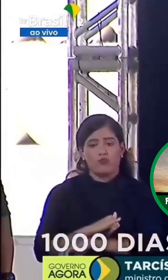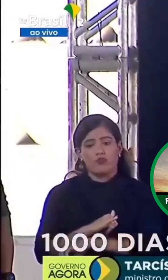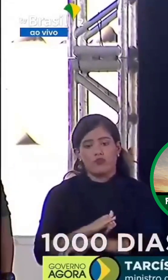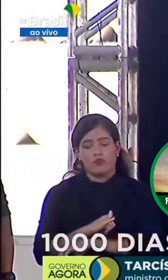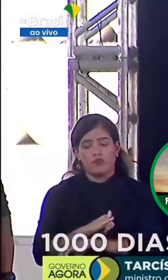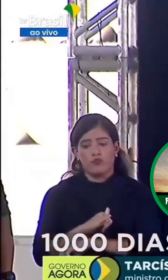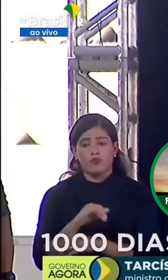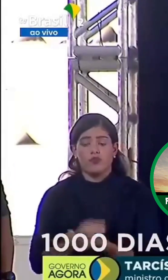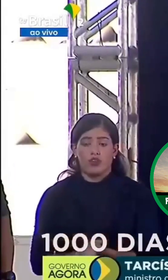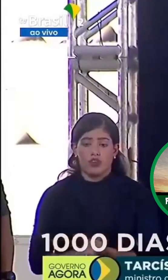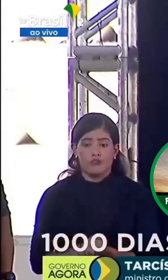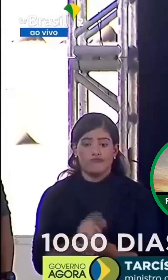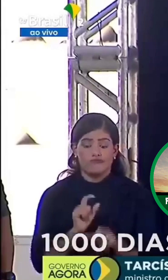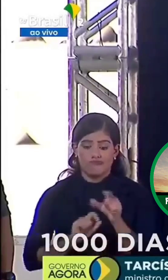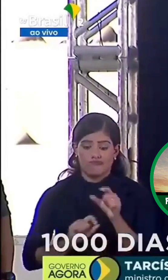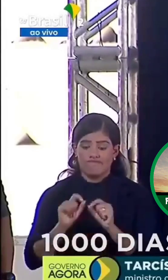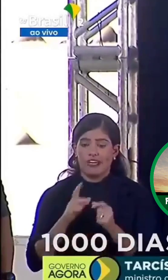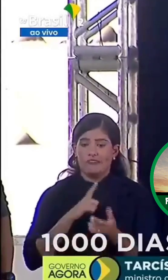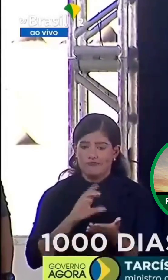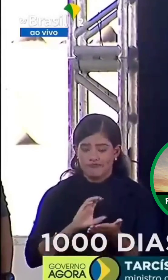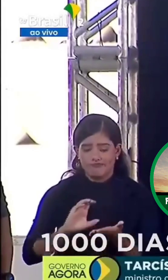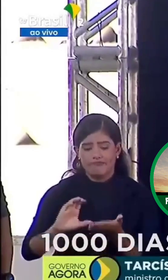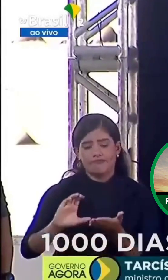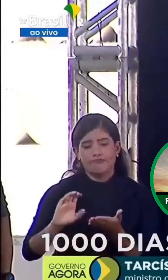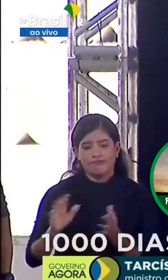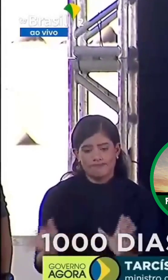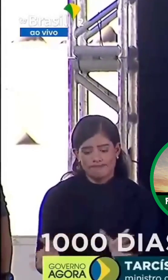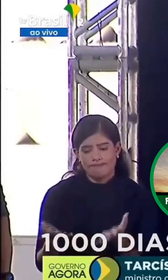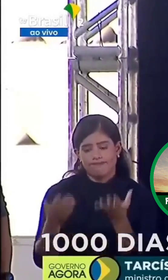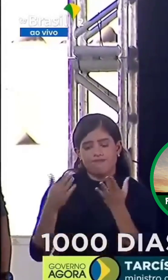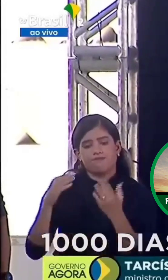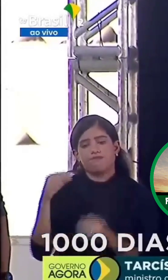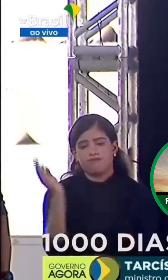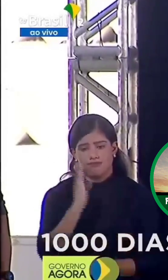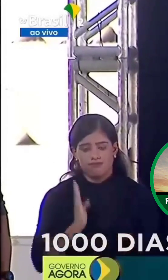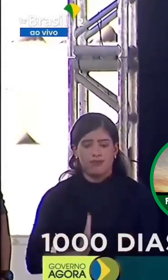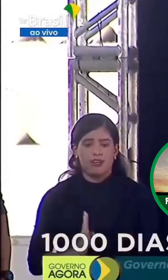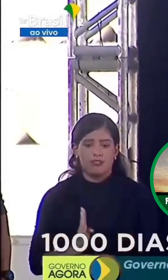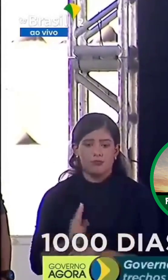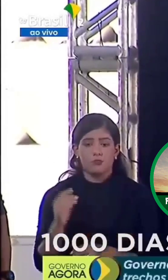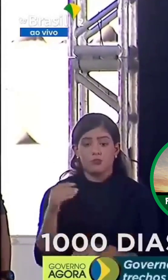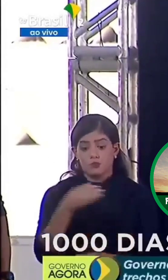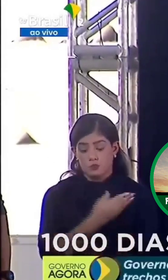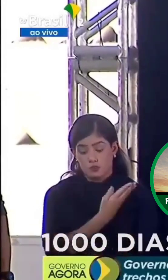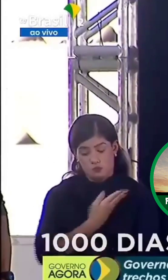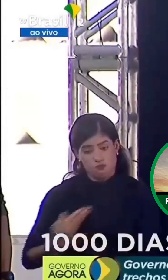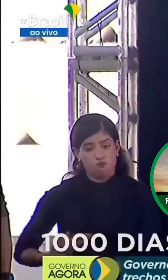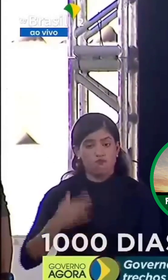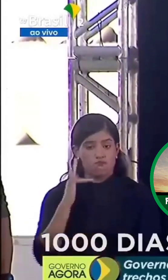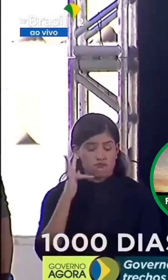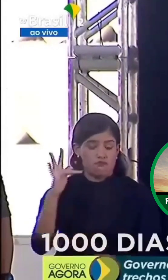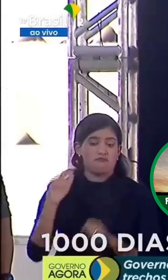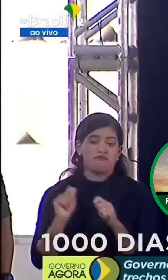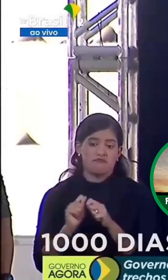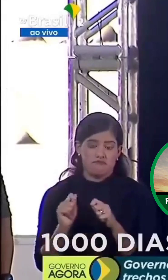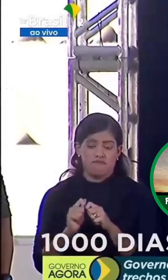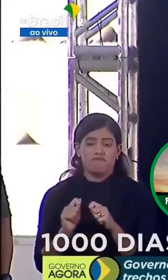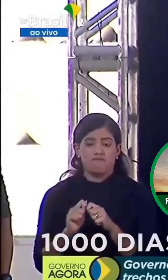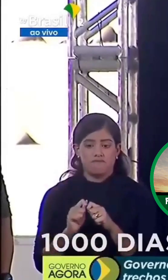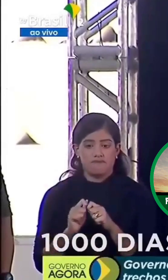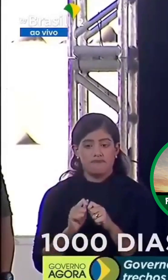O maior investimento da aviação regional do Brasil. Foi feito aqui, foi feito pelo governo federal. E naquela